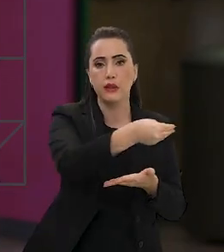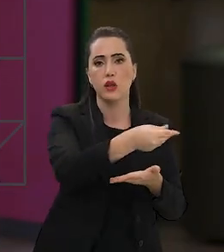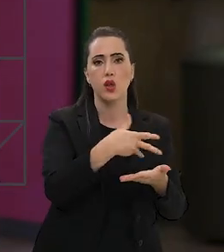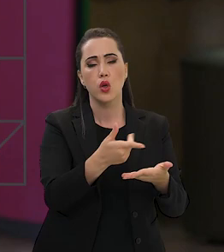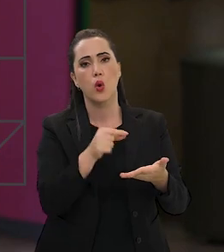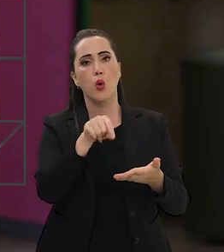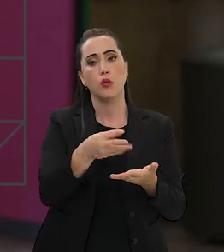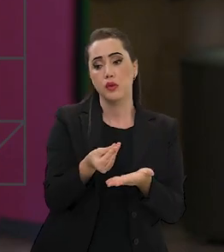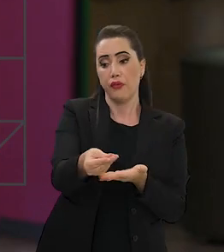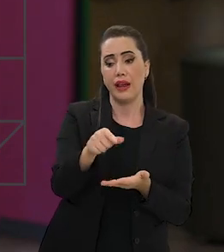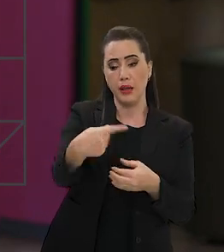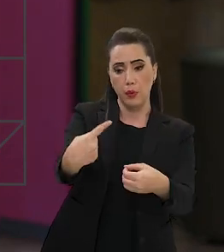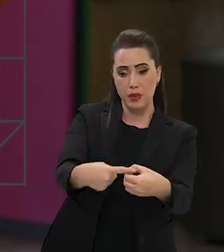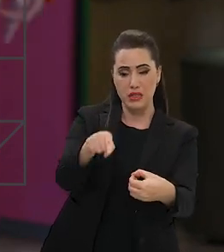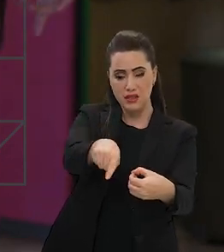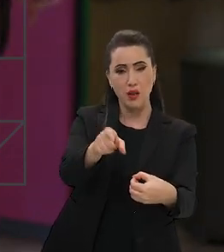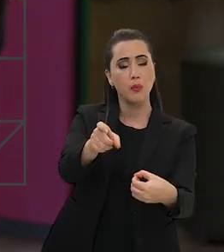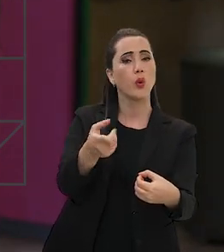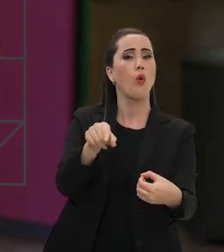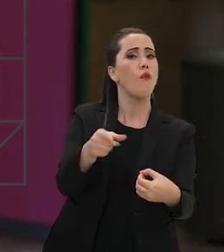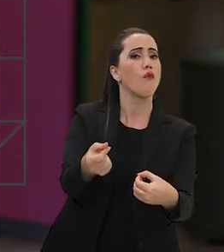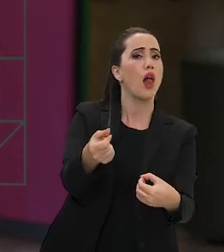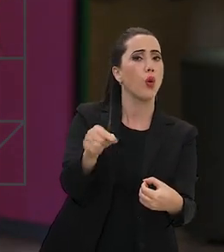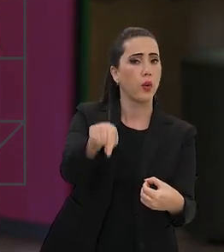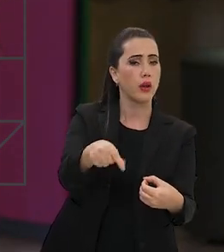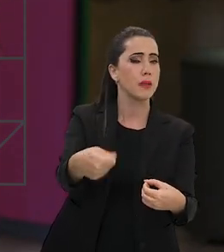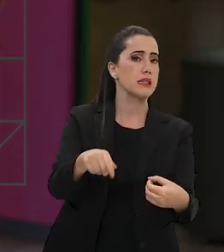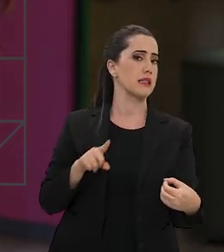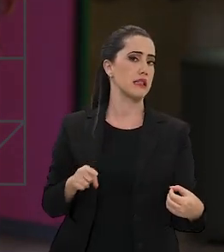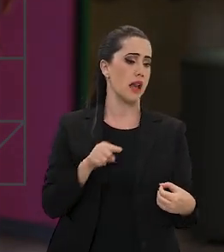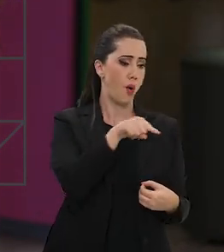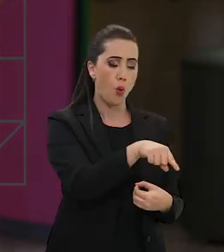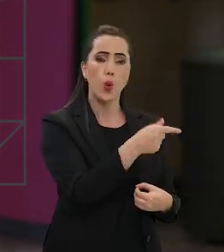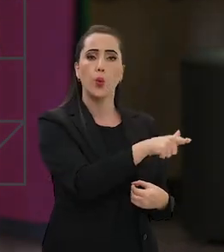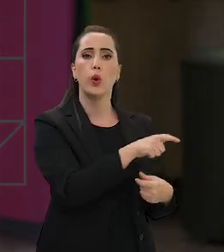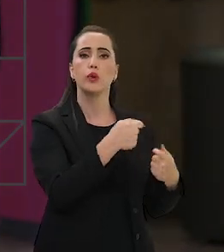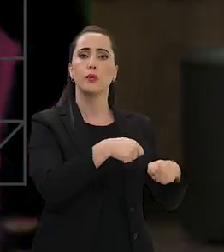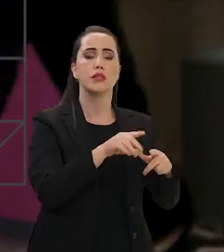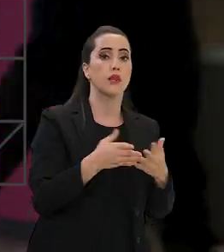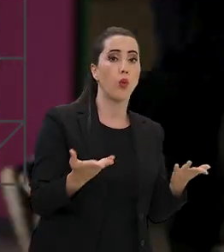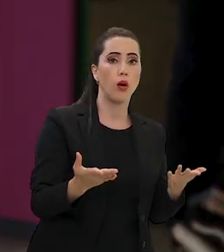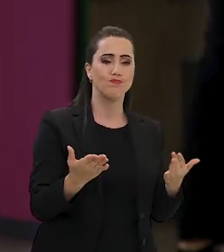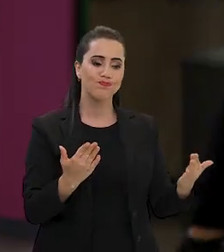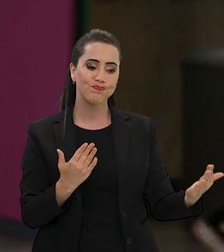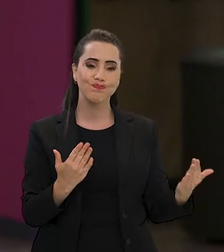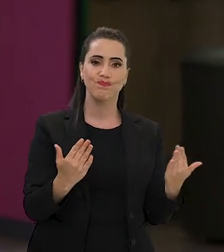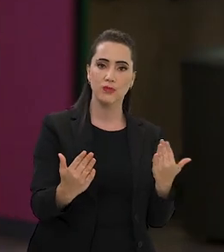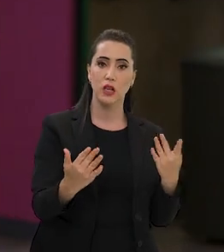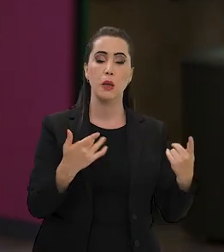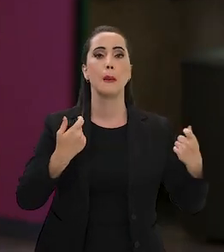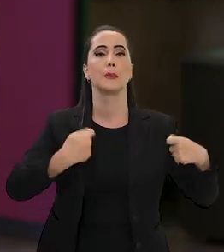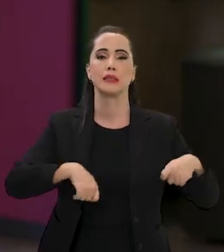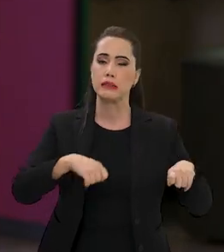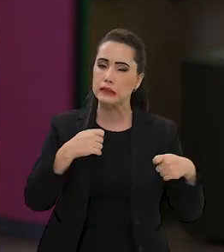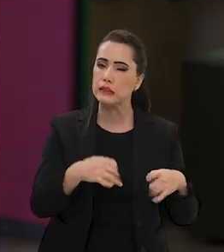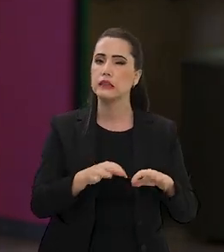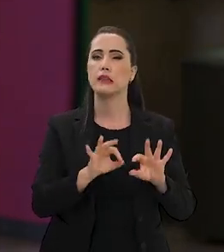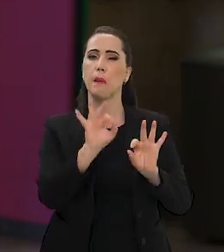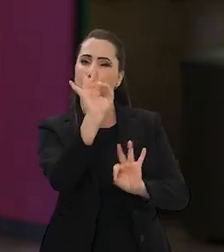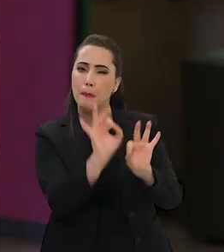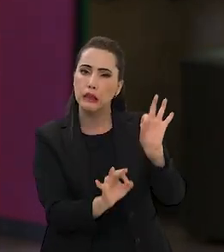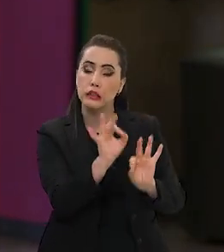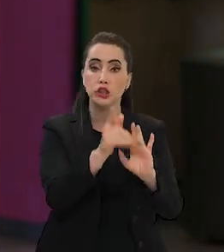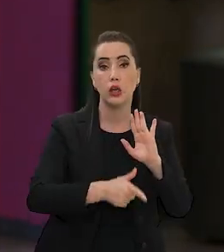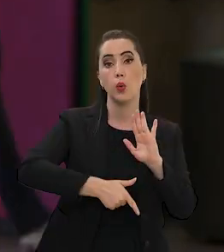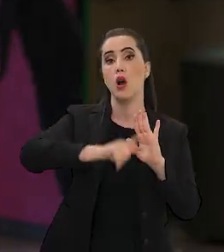atribui. O município tal vai ficar com um X de grana, o outro município vai ficar com Y. Então, você precisa ter muito bem